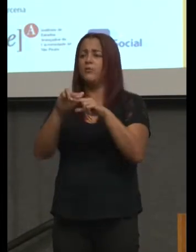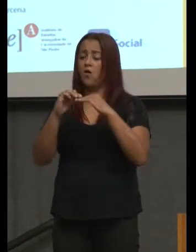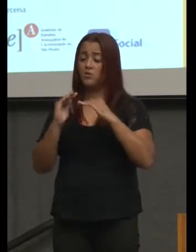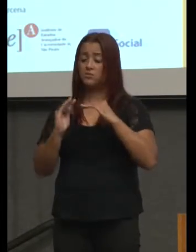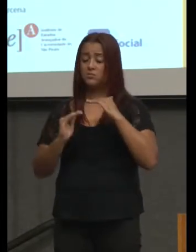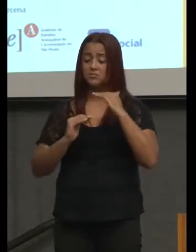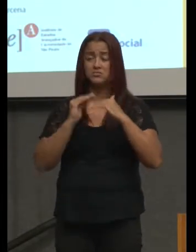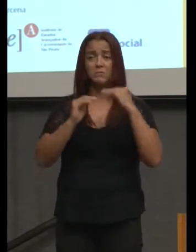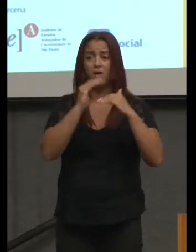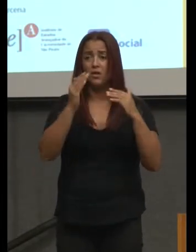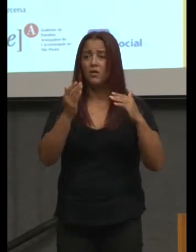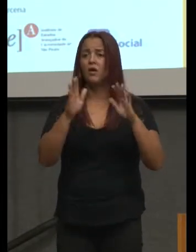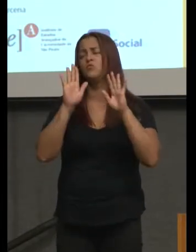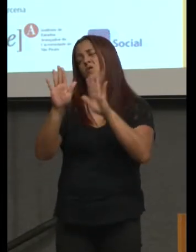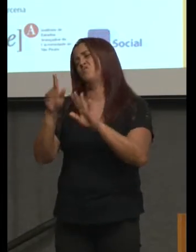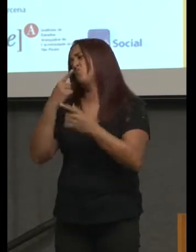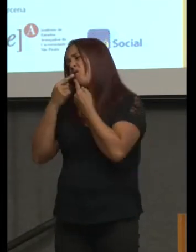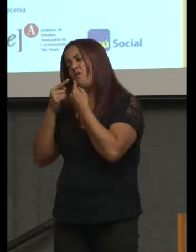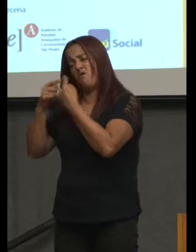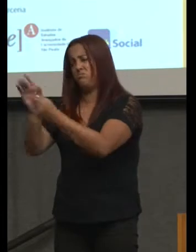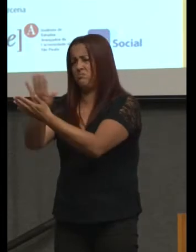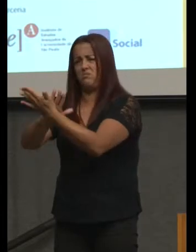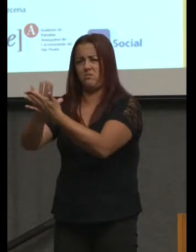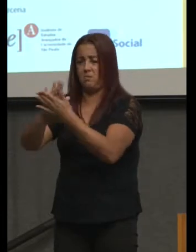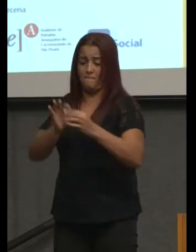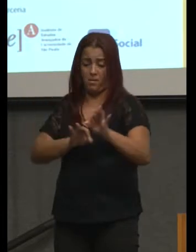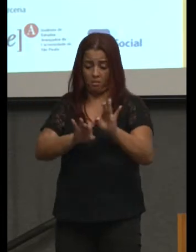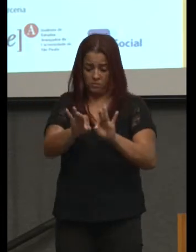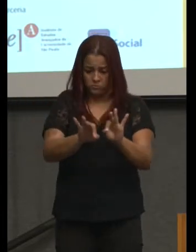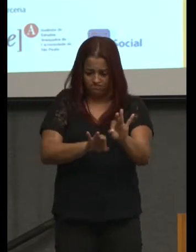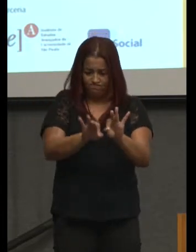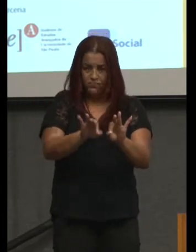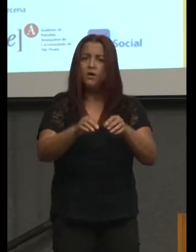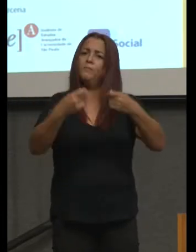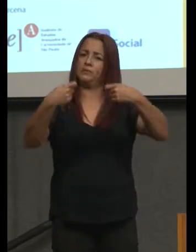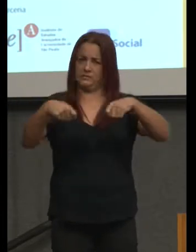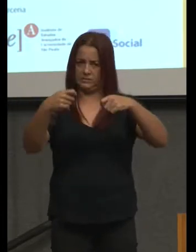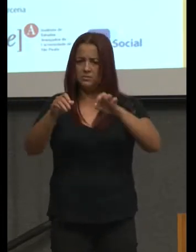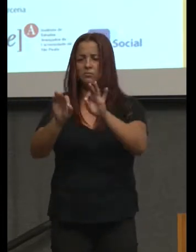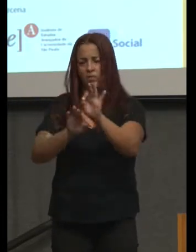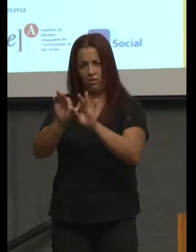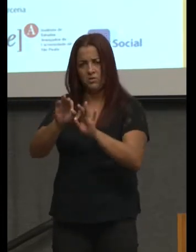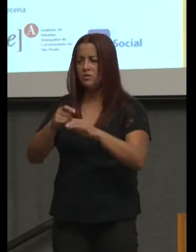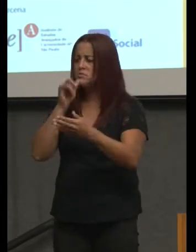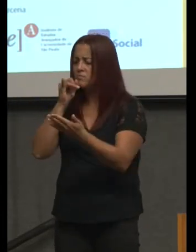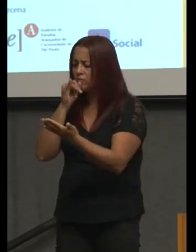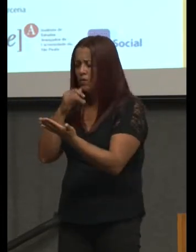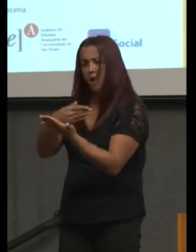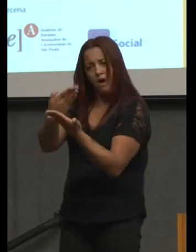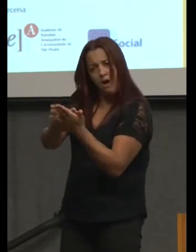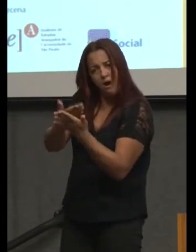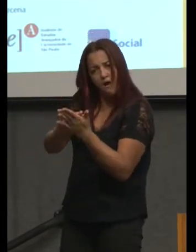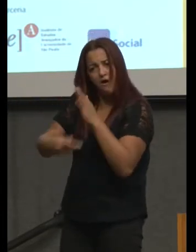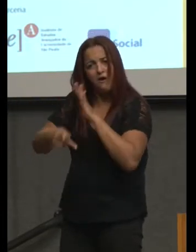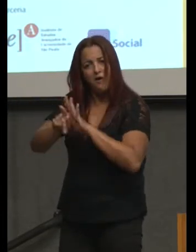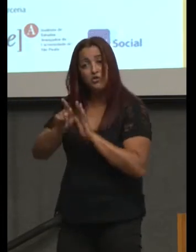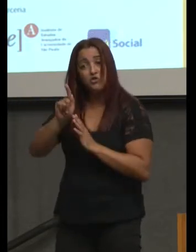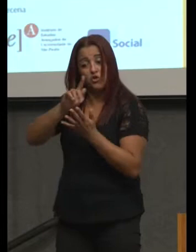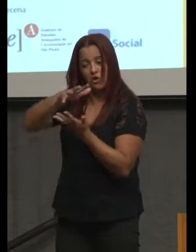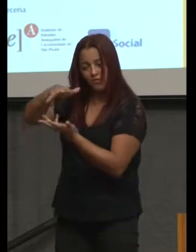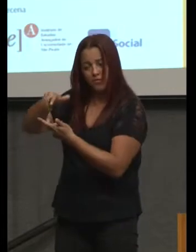criticando o planejamento. Precisa planejar, sim, aquela aula de geografia vai tratar com isso ou com aquilo, etc.